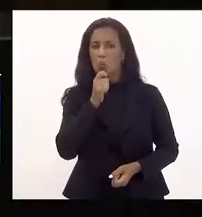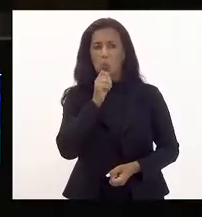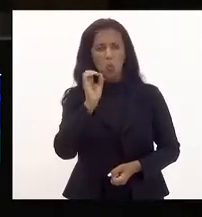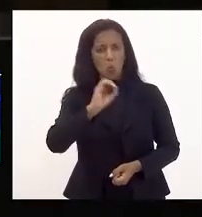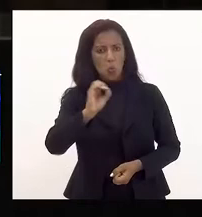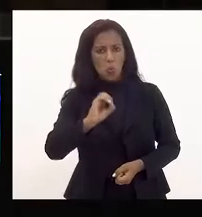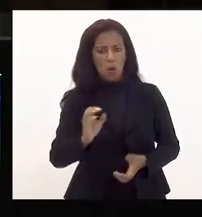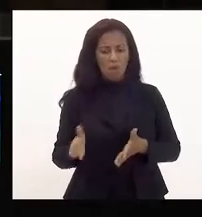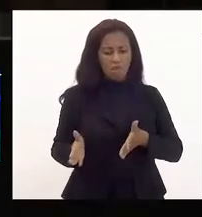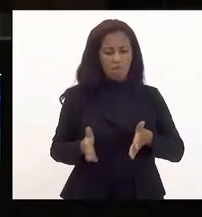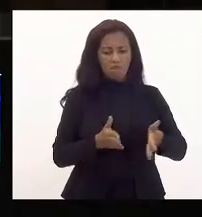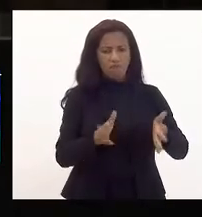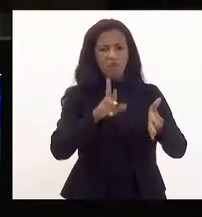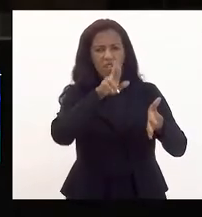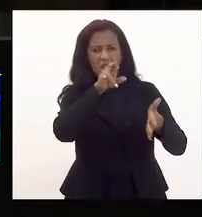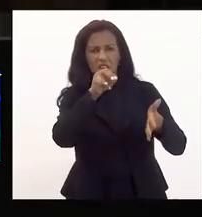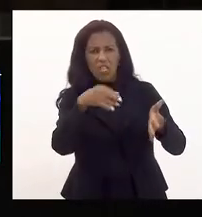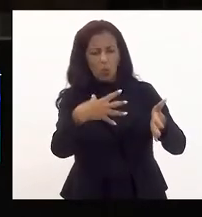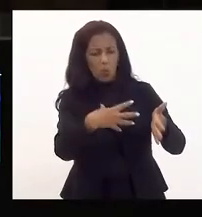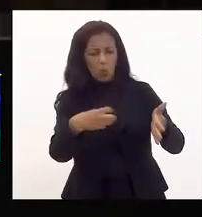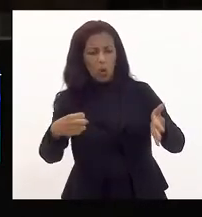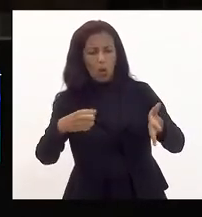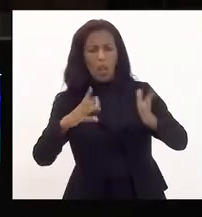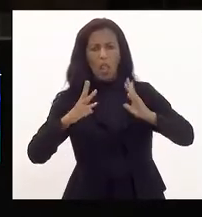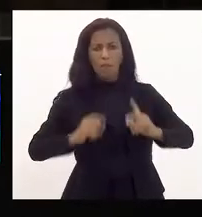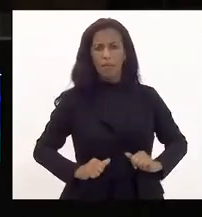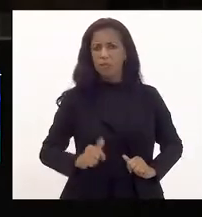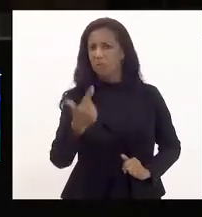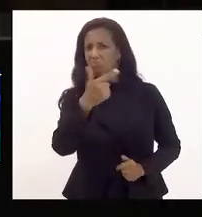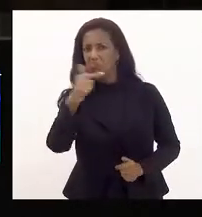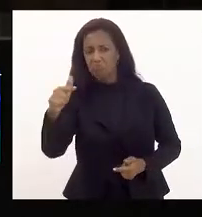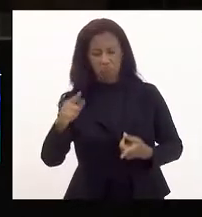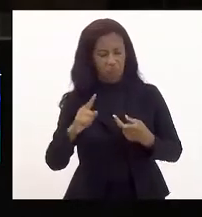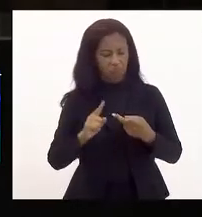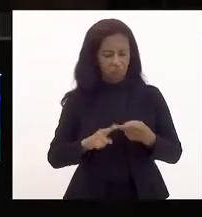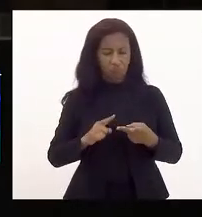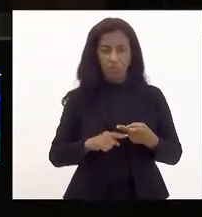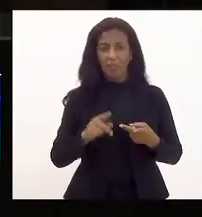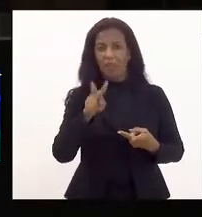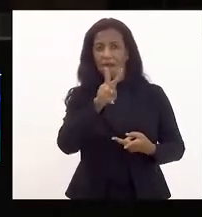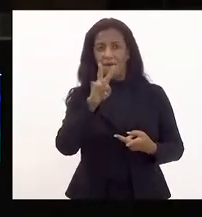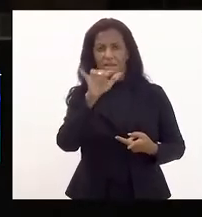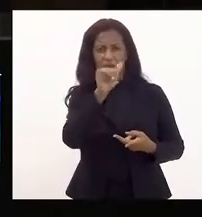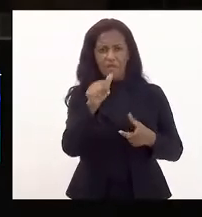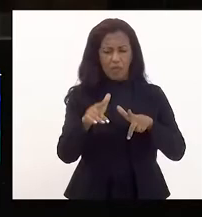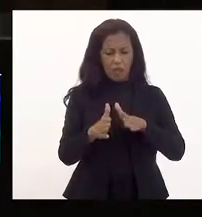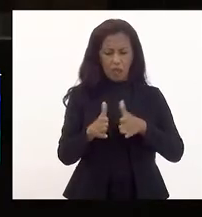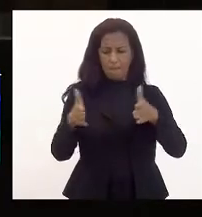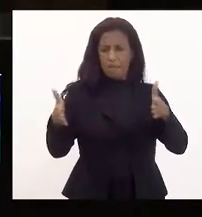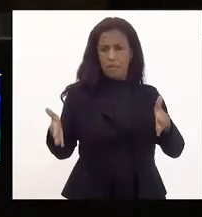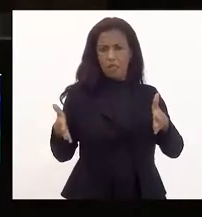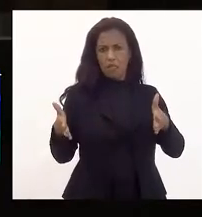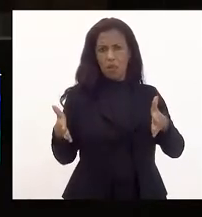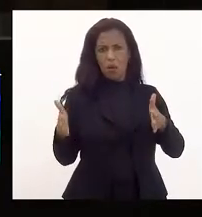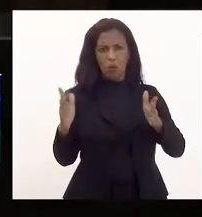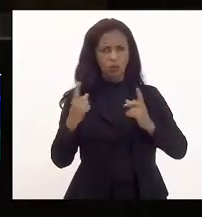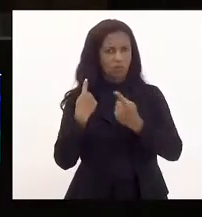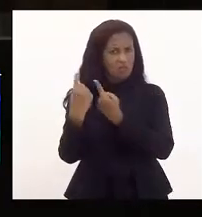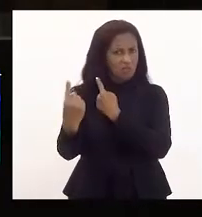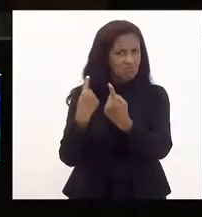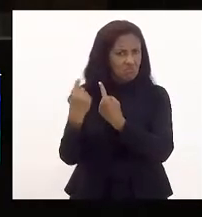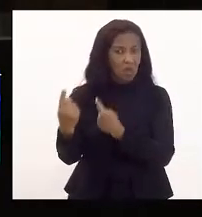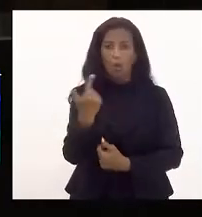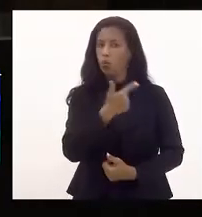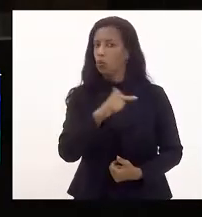Dragagem de rios, não vejo. Ampliação das principais vias do nosso Estado, também não vejo. Eu